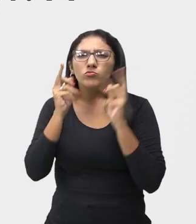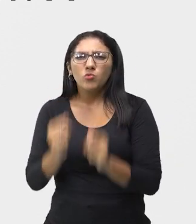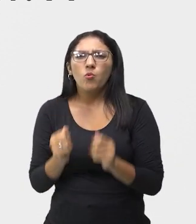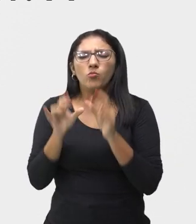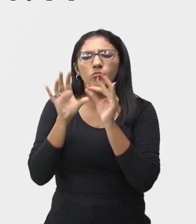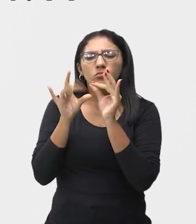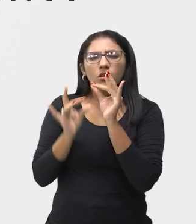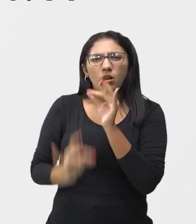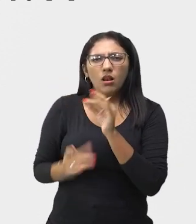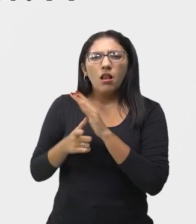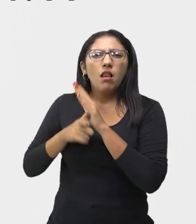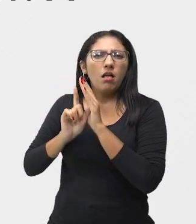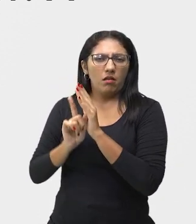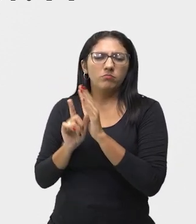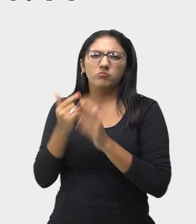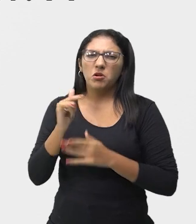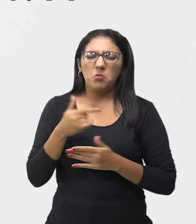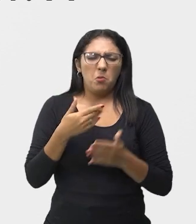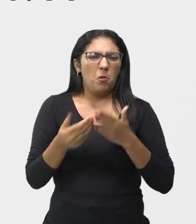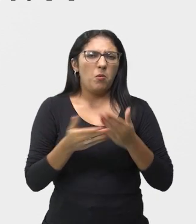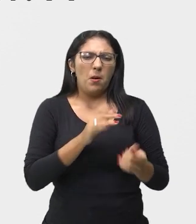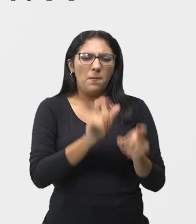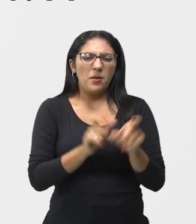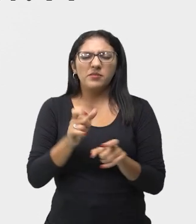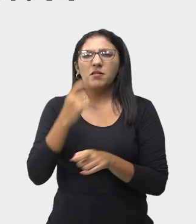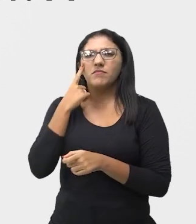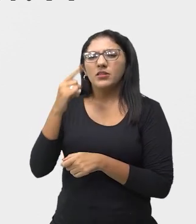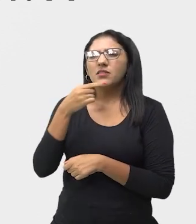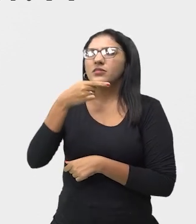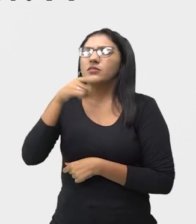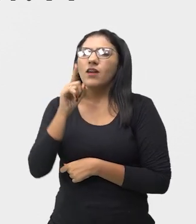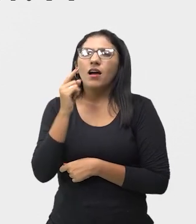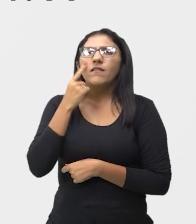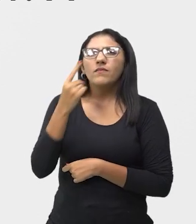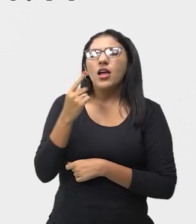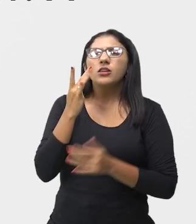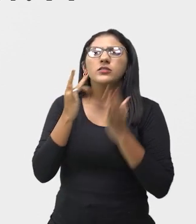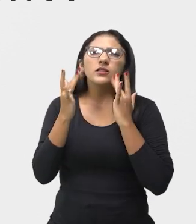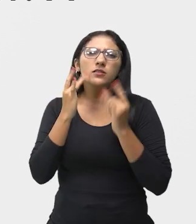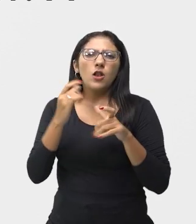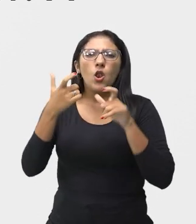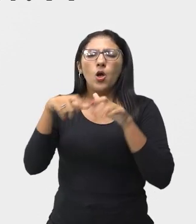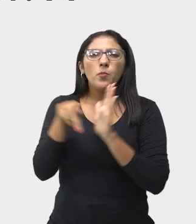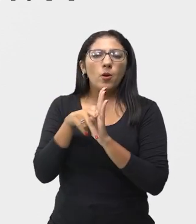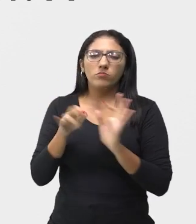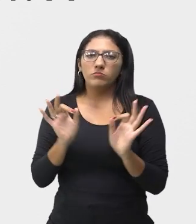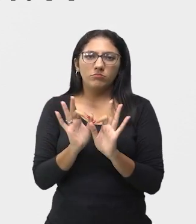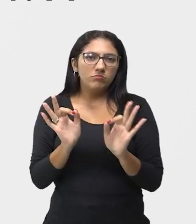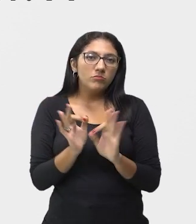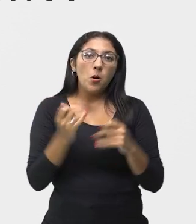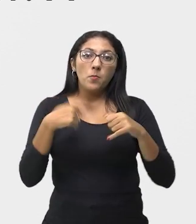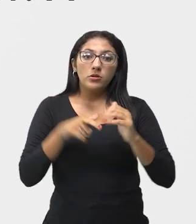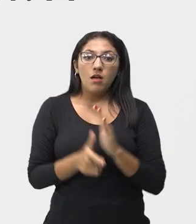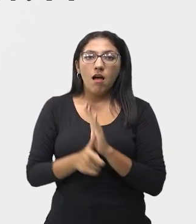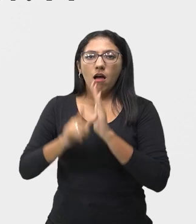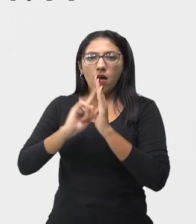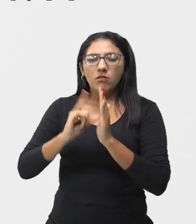corporais. Não é qualquer pessoa, não, você vai fazer uma peça, vai para o teatro. Não é assim. Então, você tem que fazer um estudo,